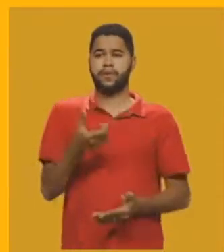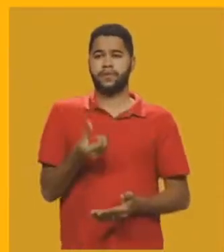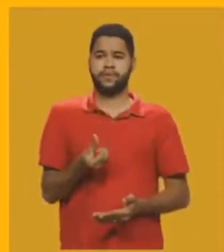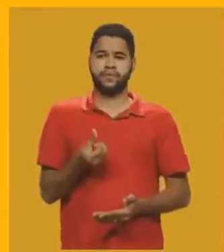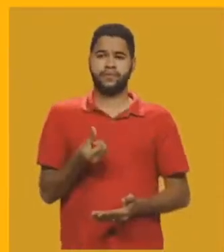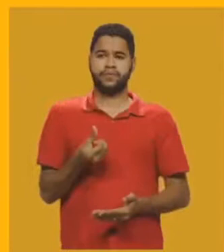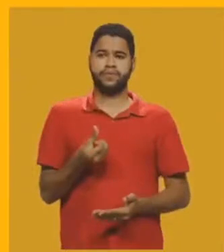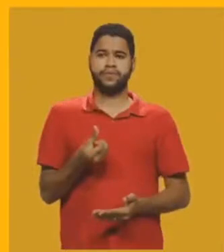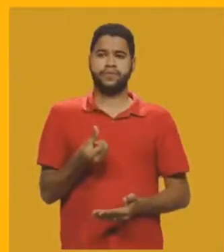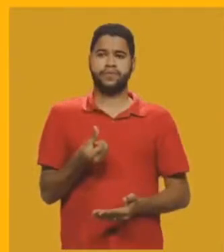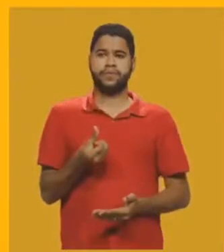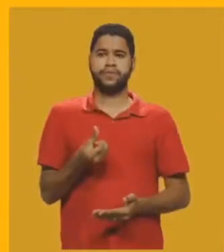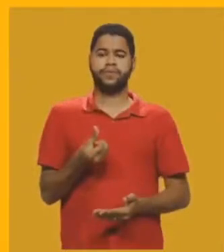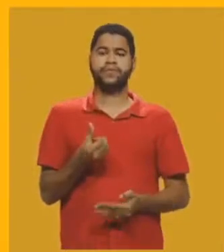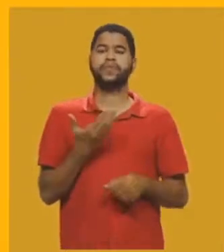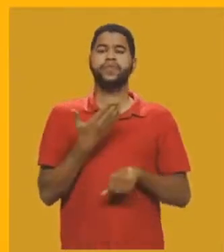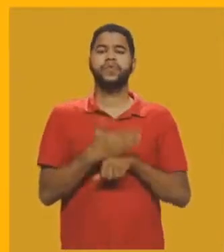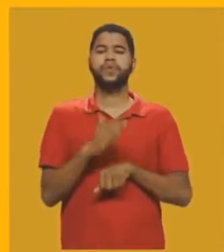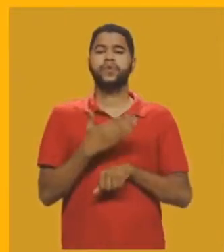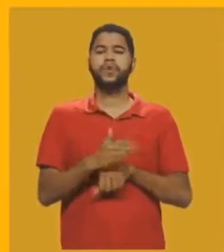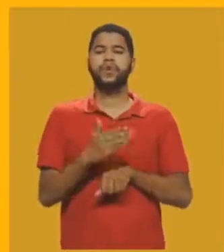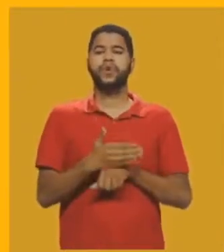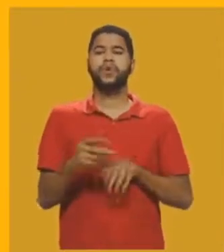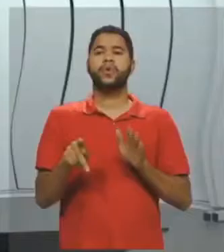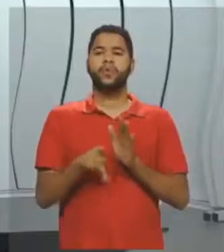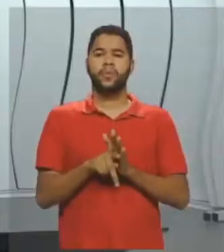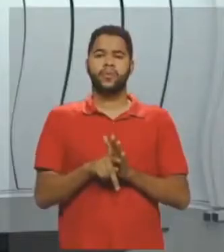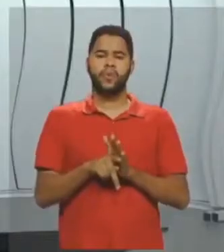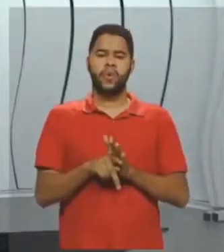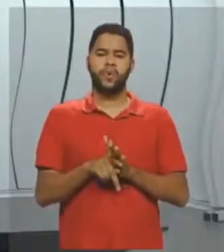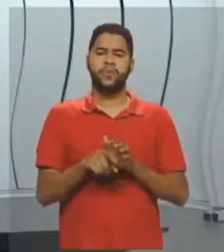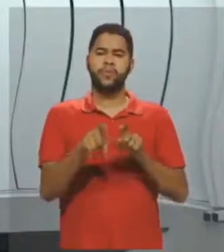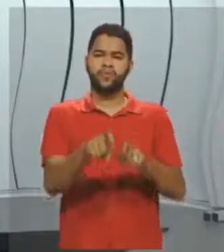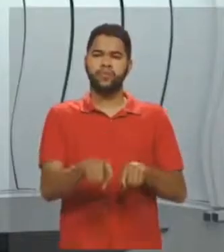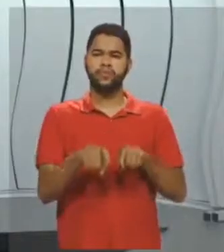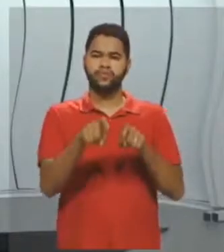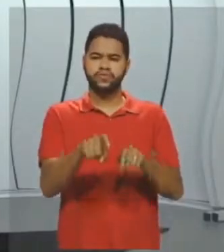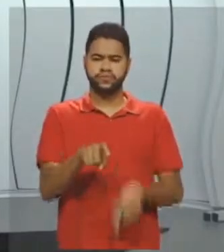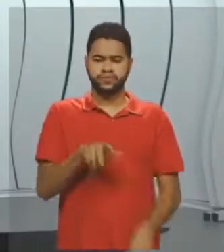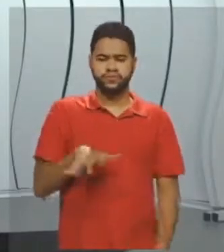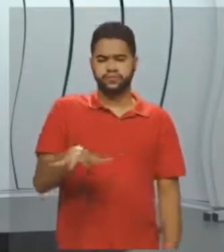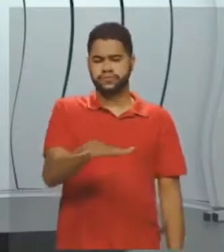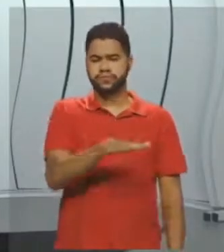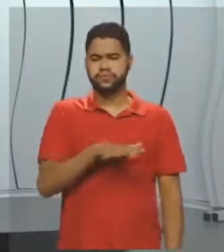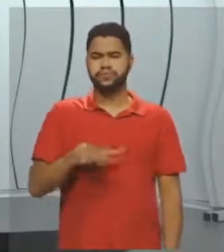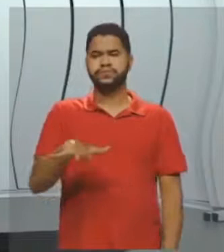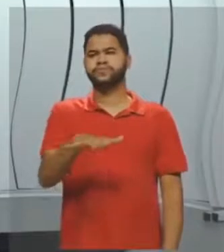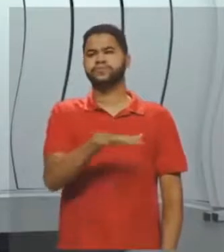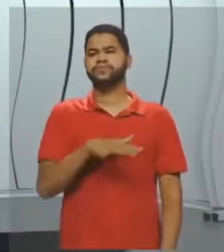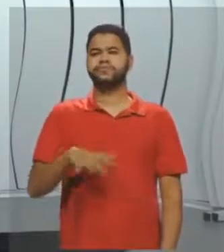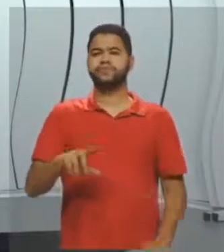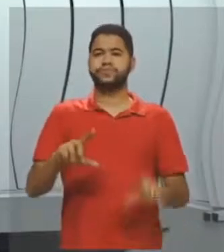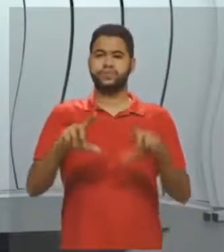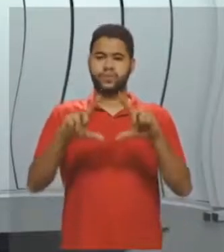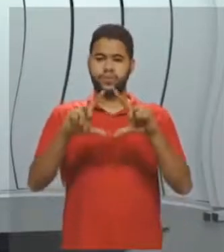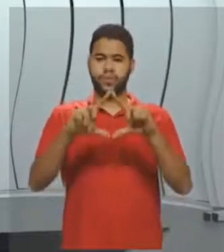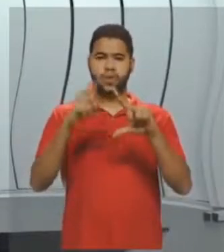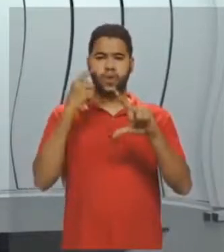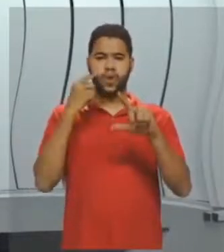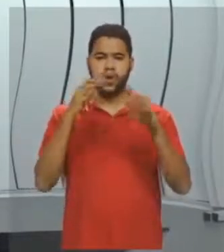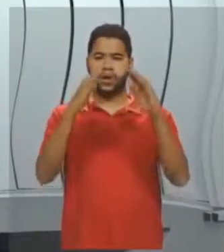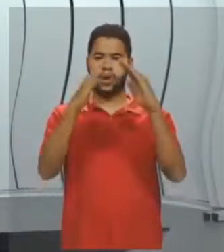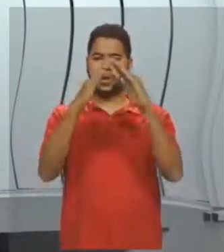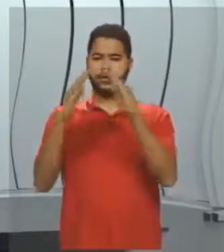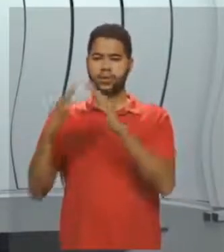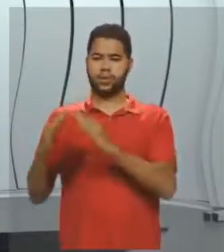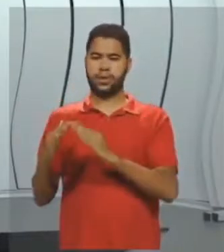está um exercício do terreno rural, em que o triângulo, né? Tem três casas